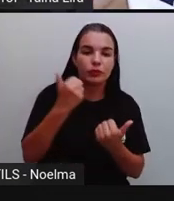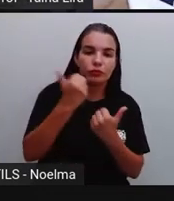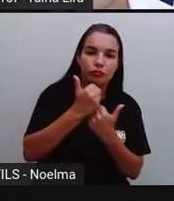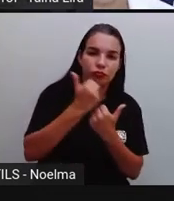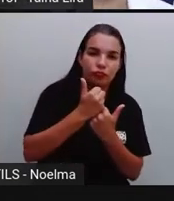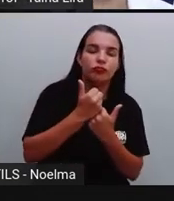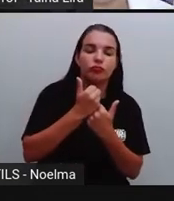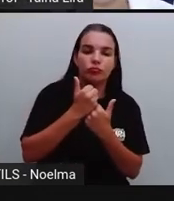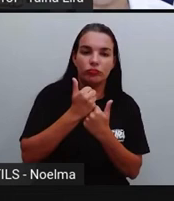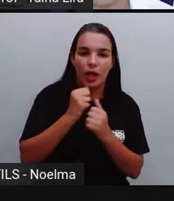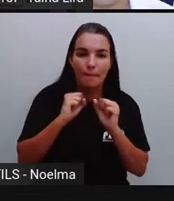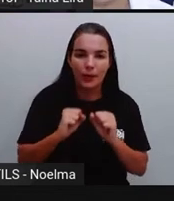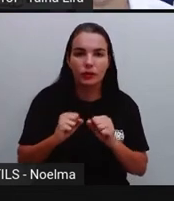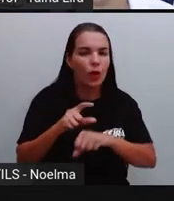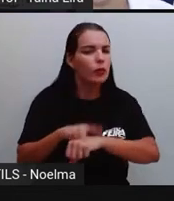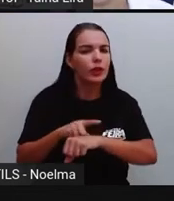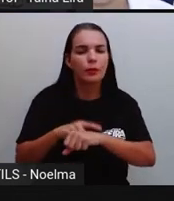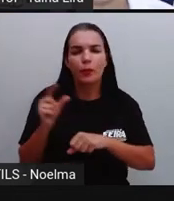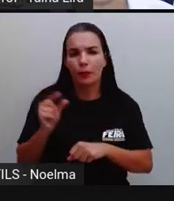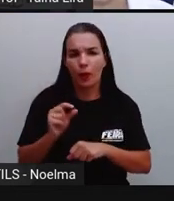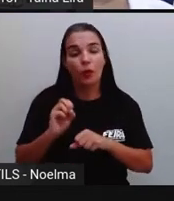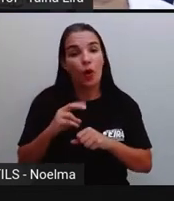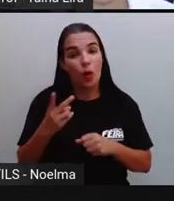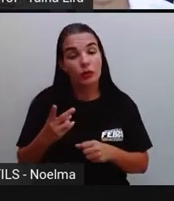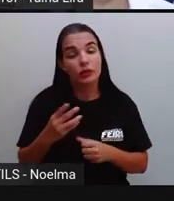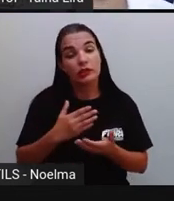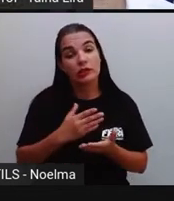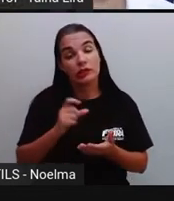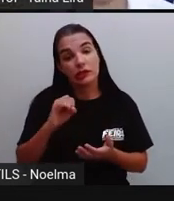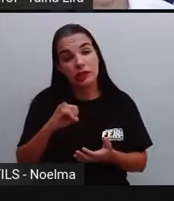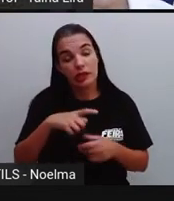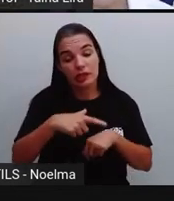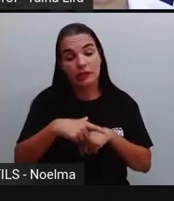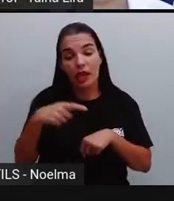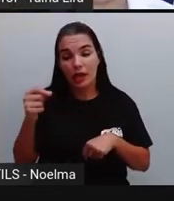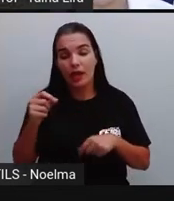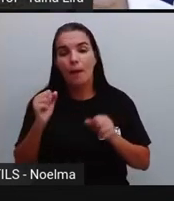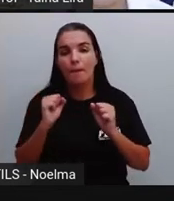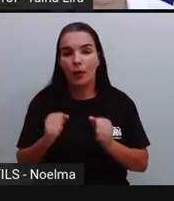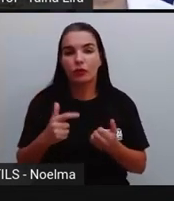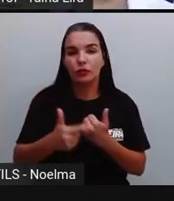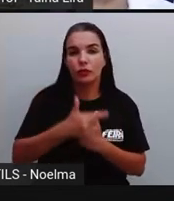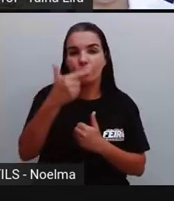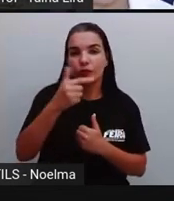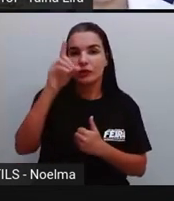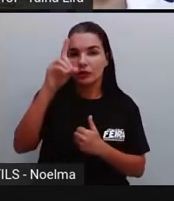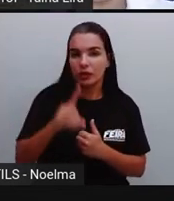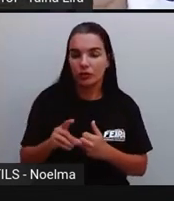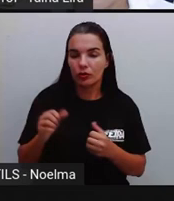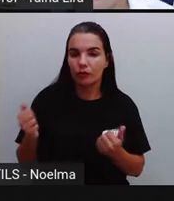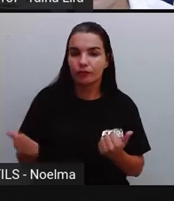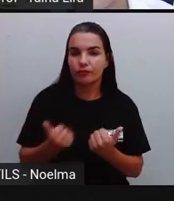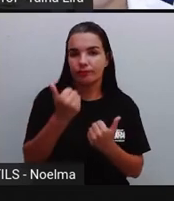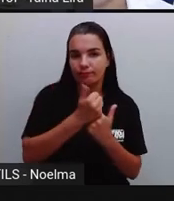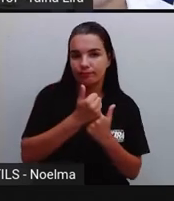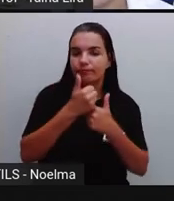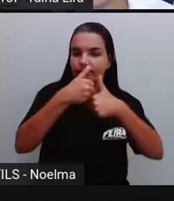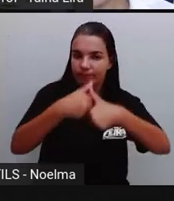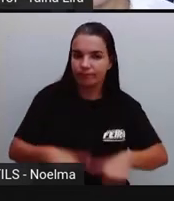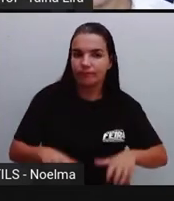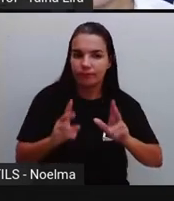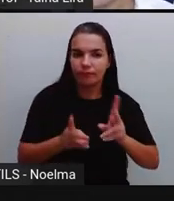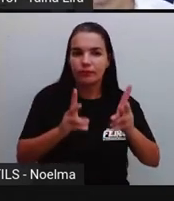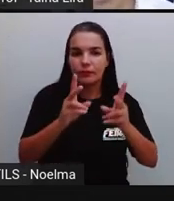temporariamente, ou se o diretor, né, também sair do cargo, O vice pode substituir de maneira, né, permanente.